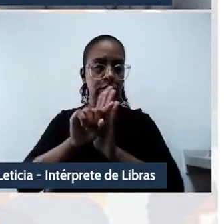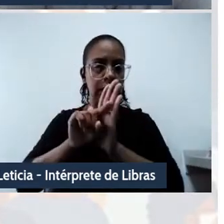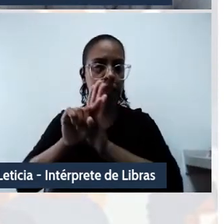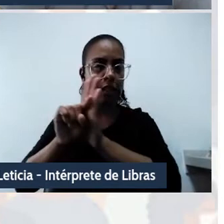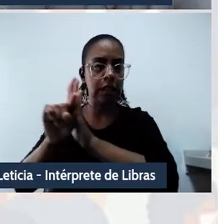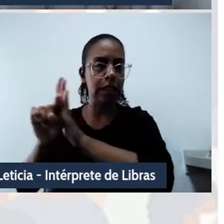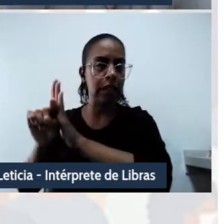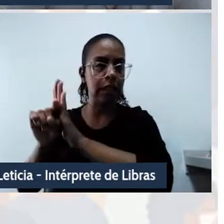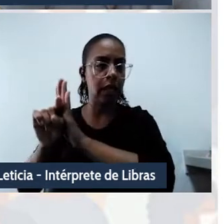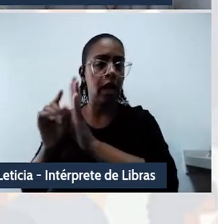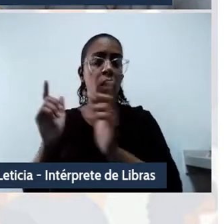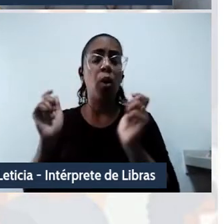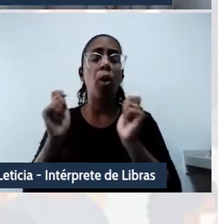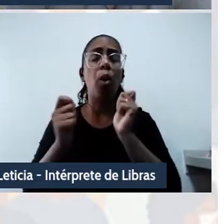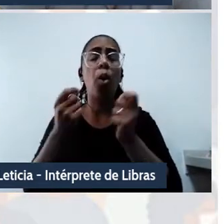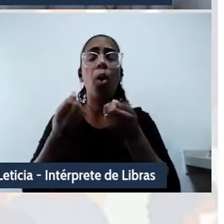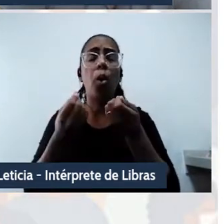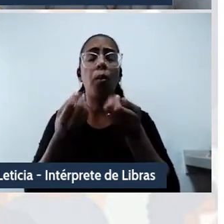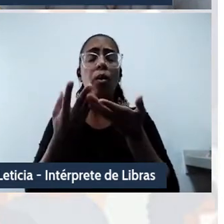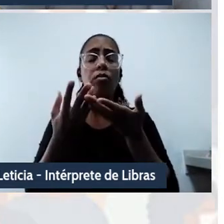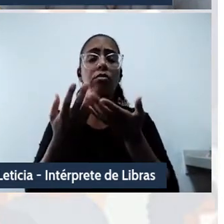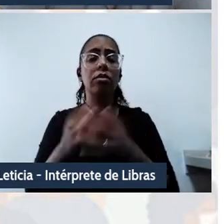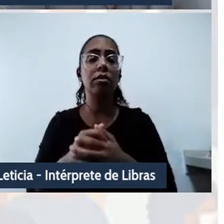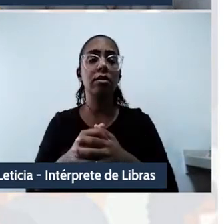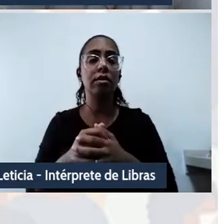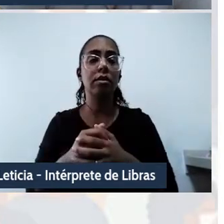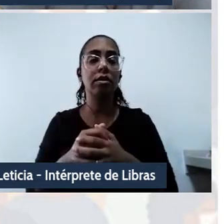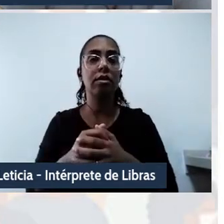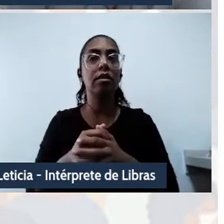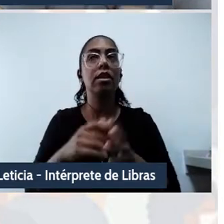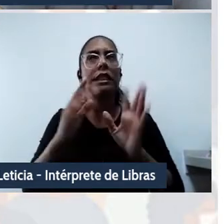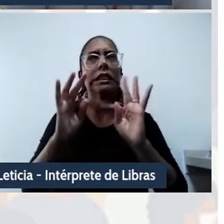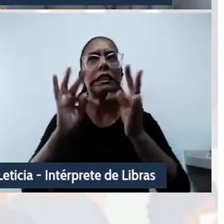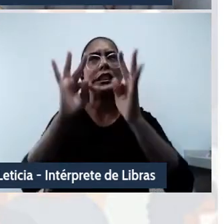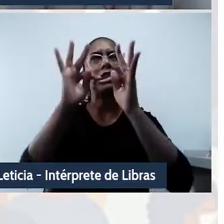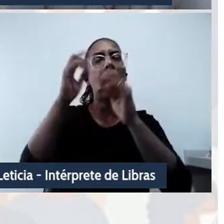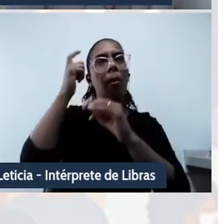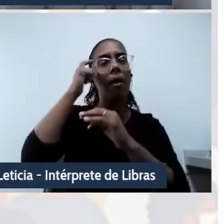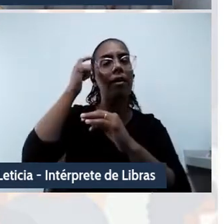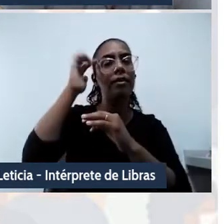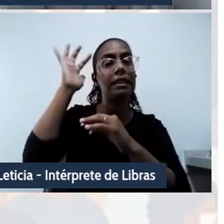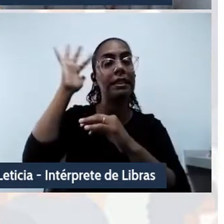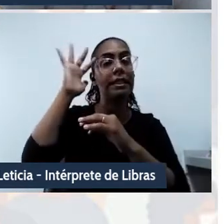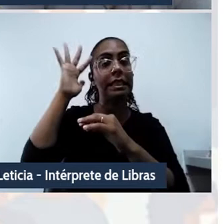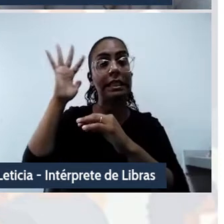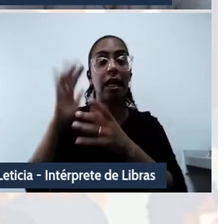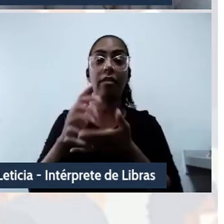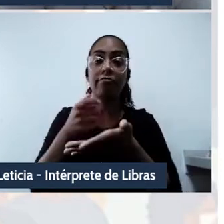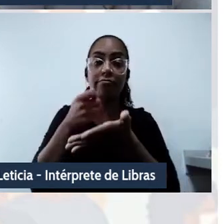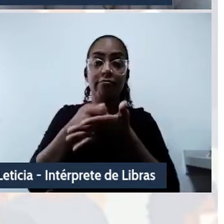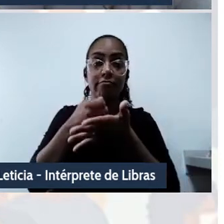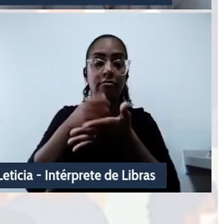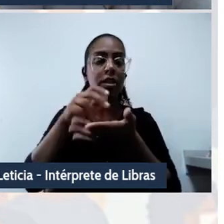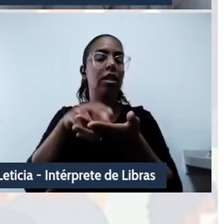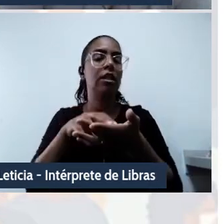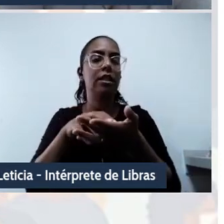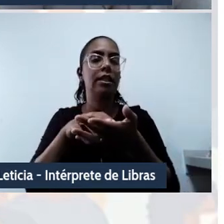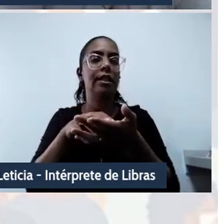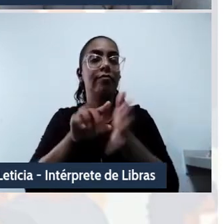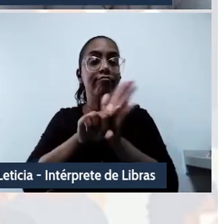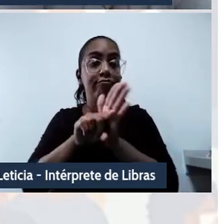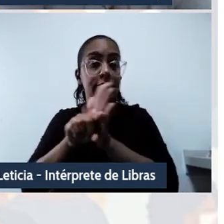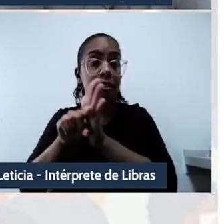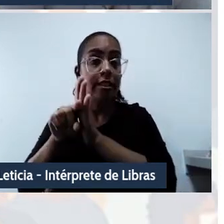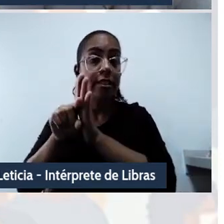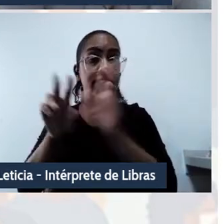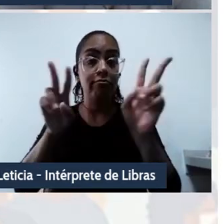concretizado após uma reflexão sobre a questão da tecnologia e da política ligada a ela. Fecham aspas. Para o